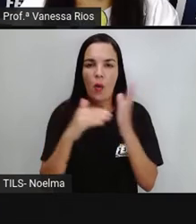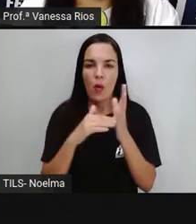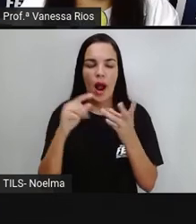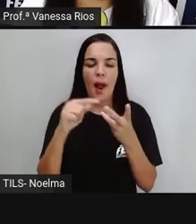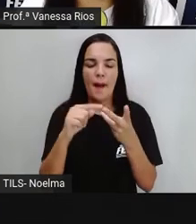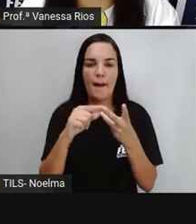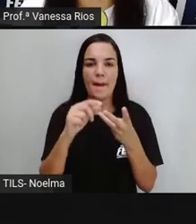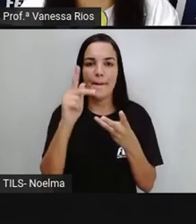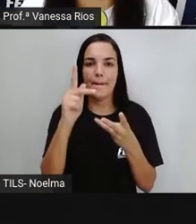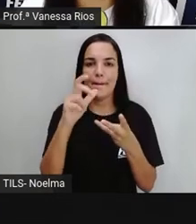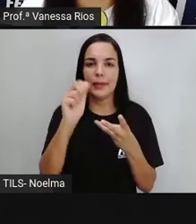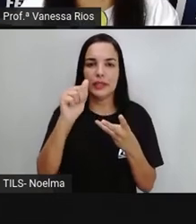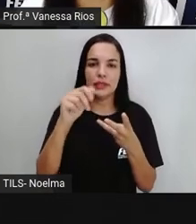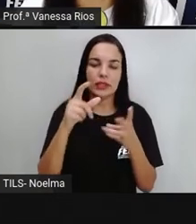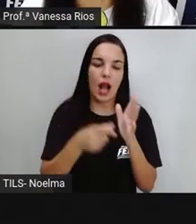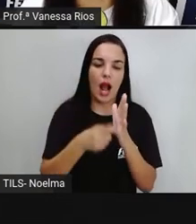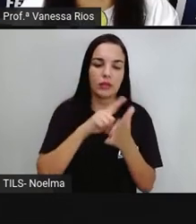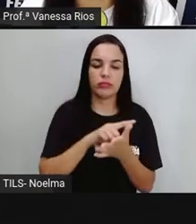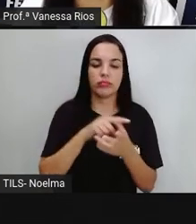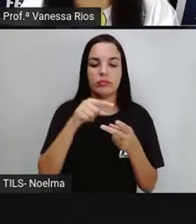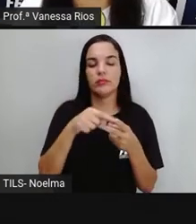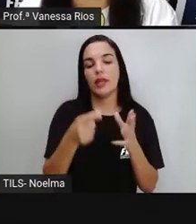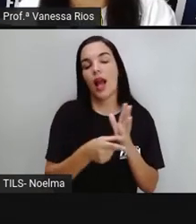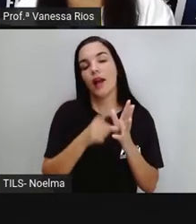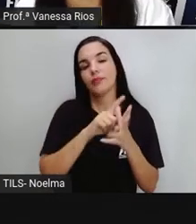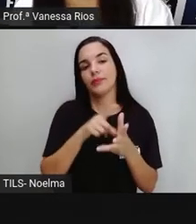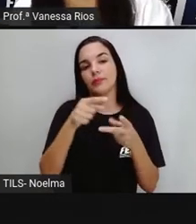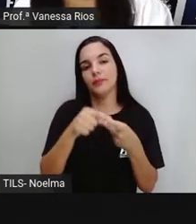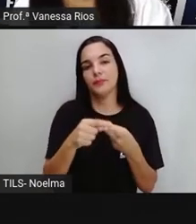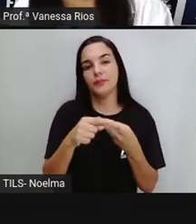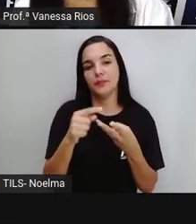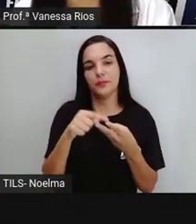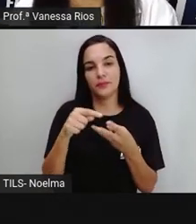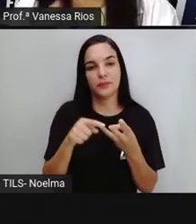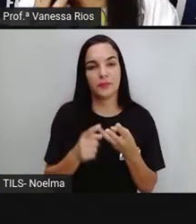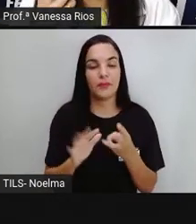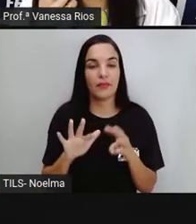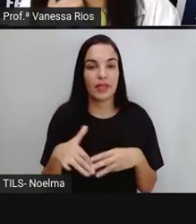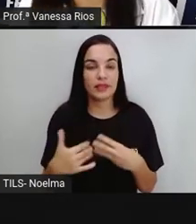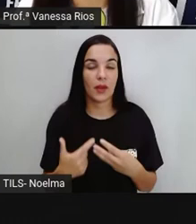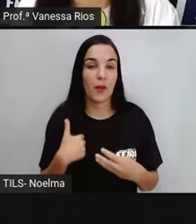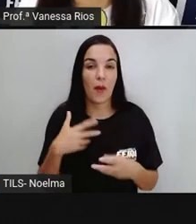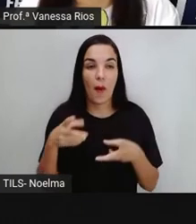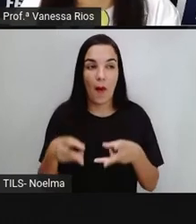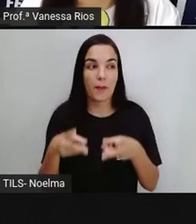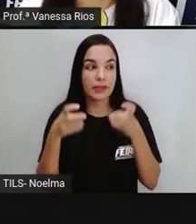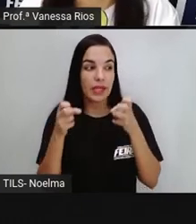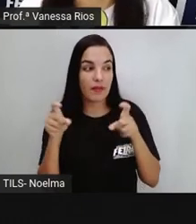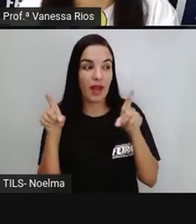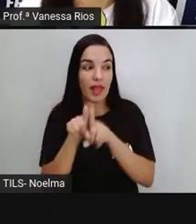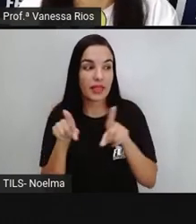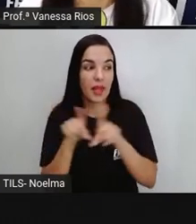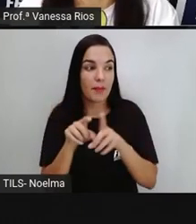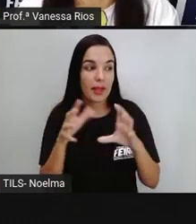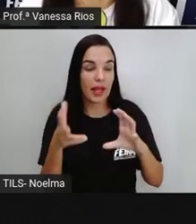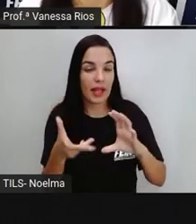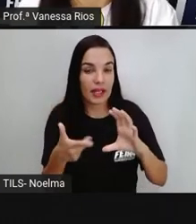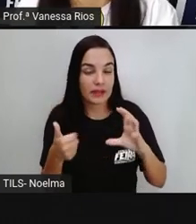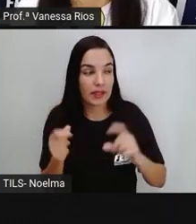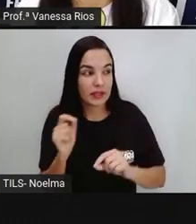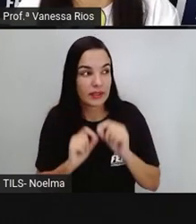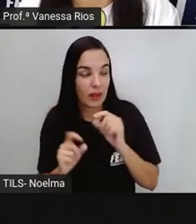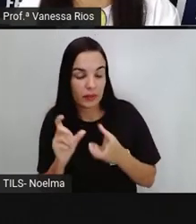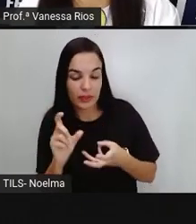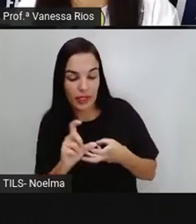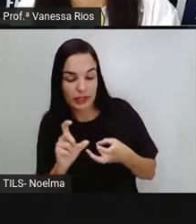penúltima, e a sílaba tô é a antepenúltima. Eu posso observar a classificação das sílabas